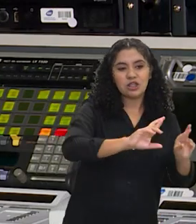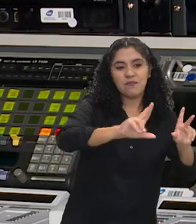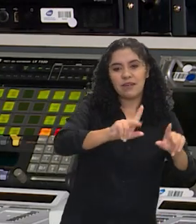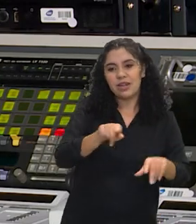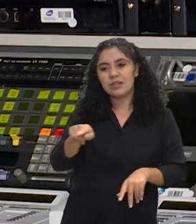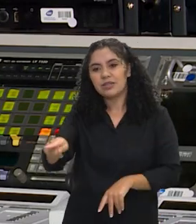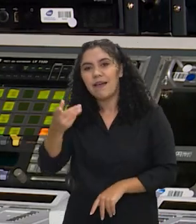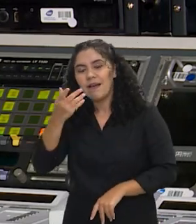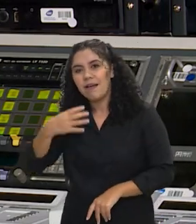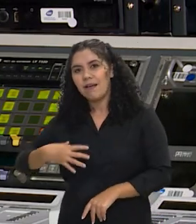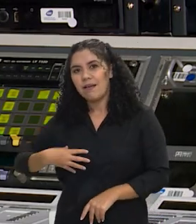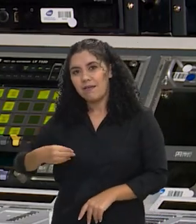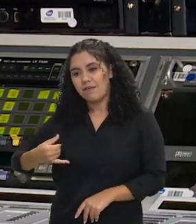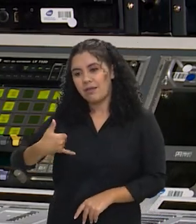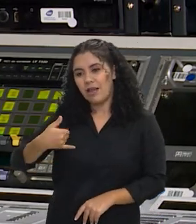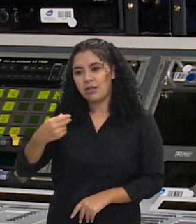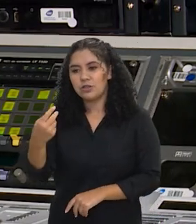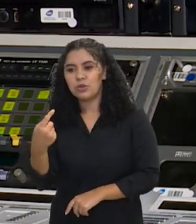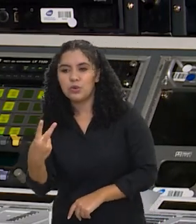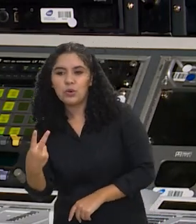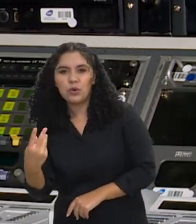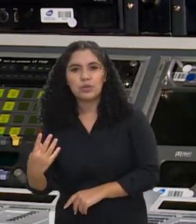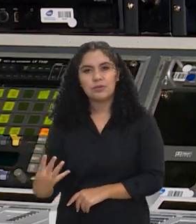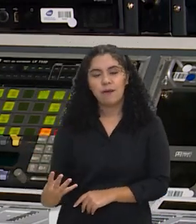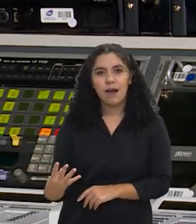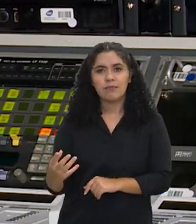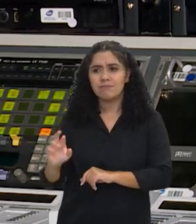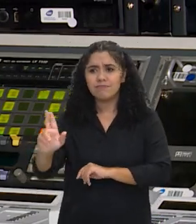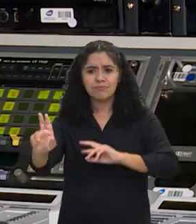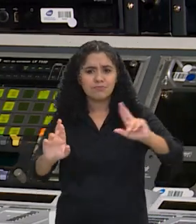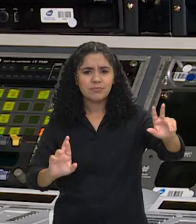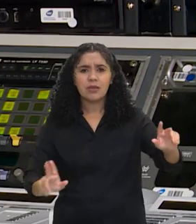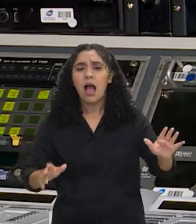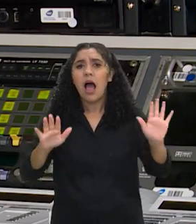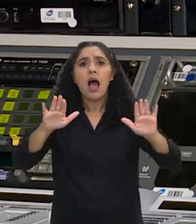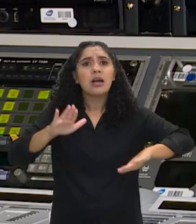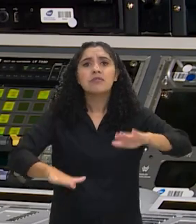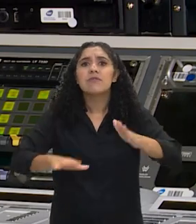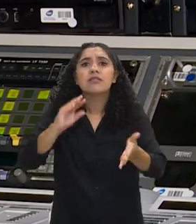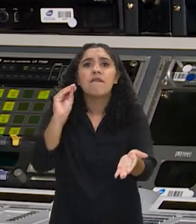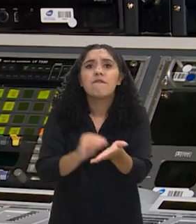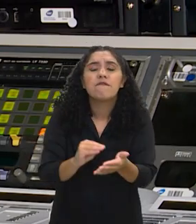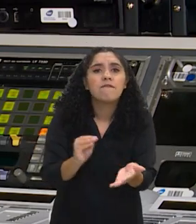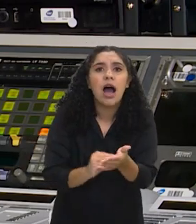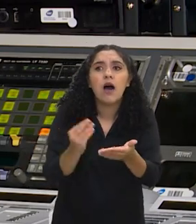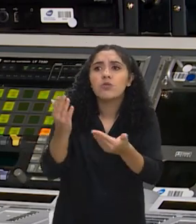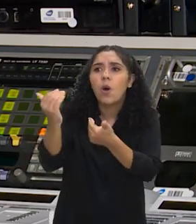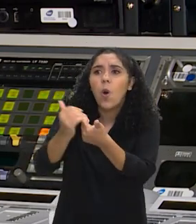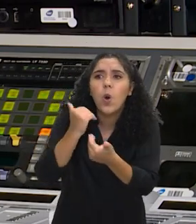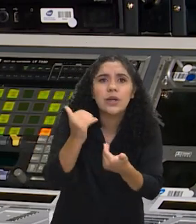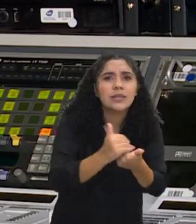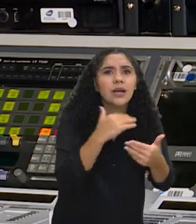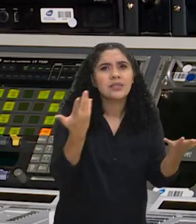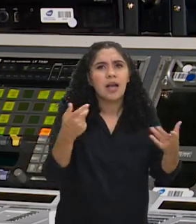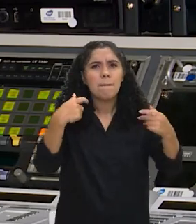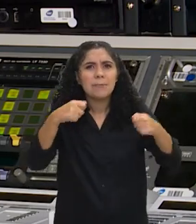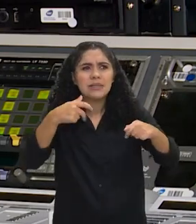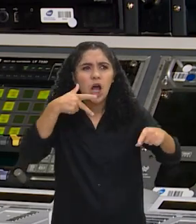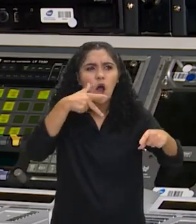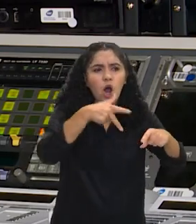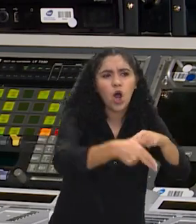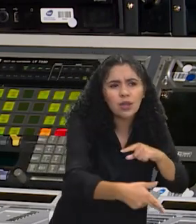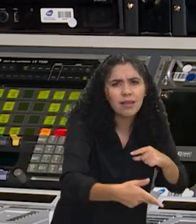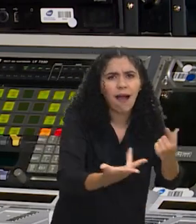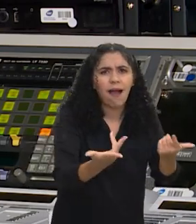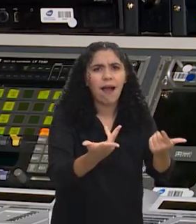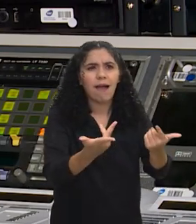de 2. E muitas vezes nos faltam orientações claras. Nos faltam, será que eu deveria cortar um pouco o tempo de tela?